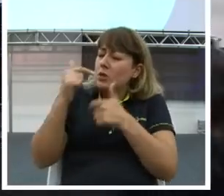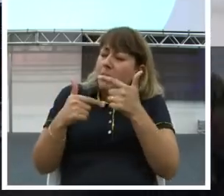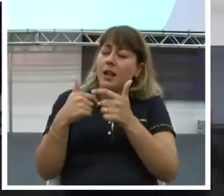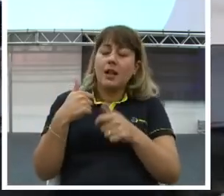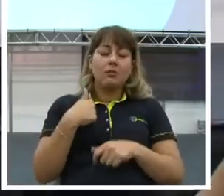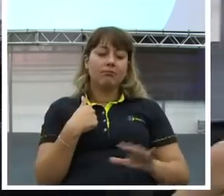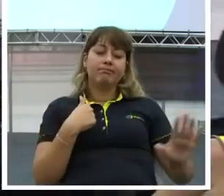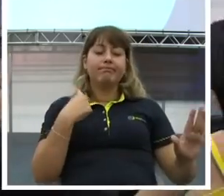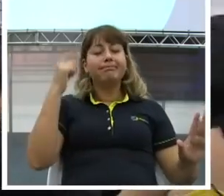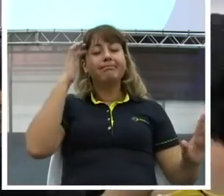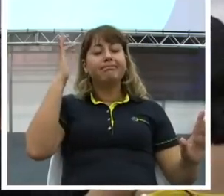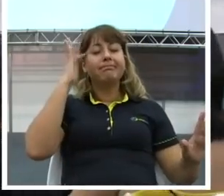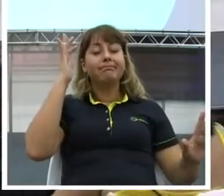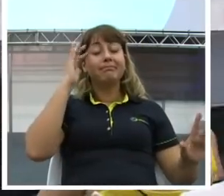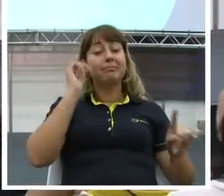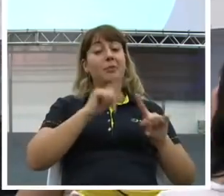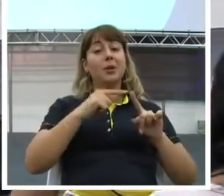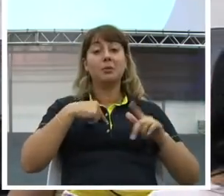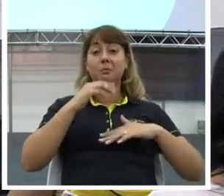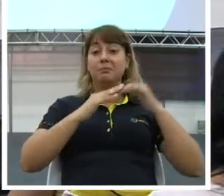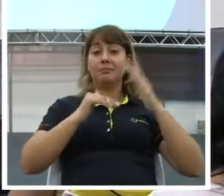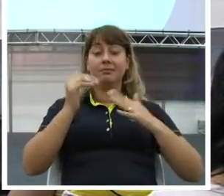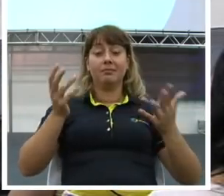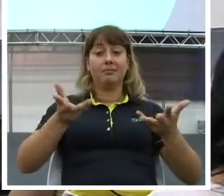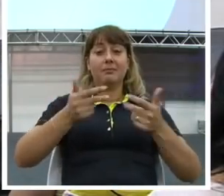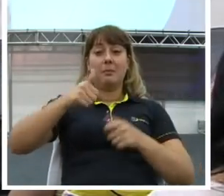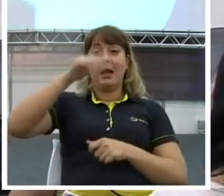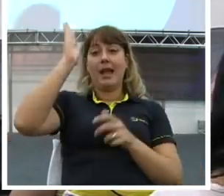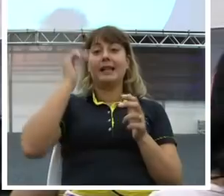Desenvolva capacidades. Desenvolva talentos.